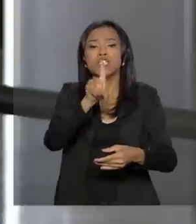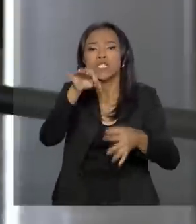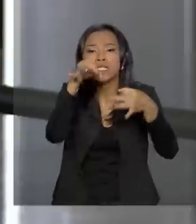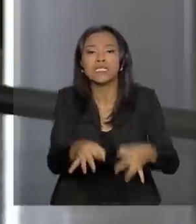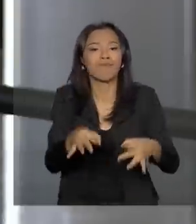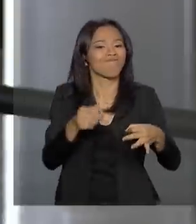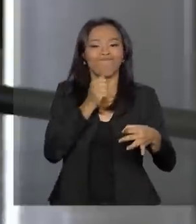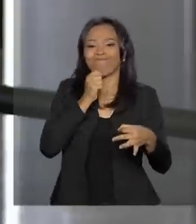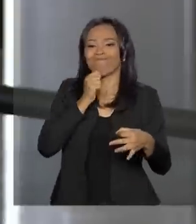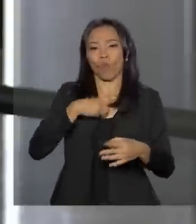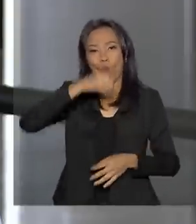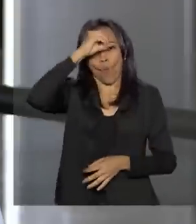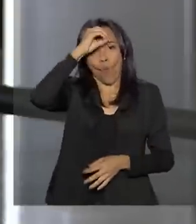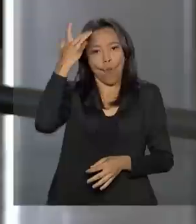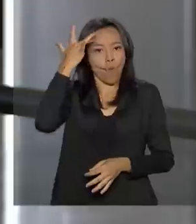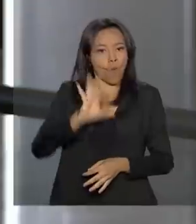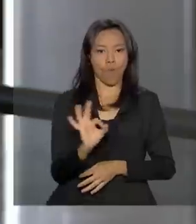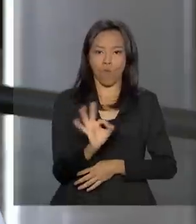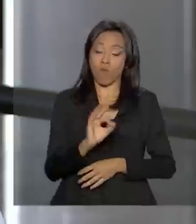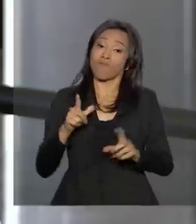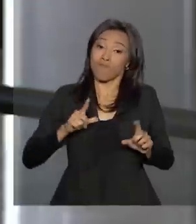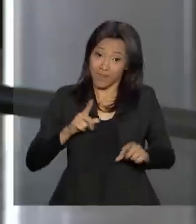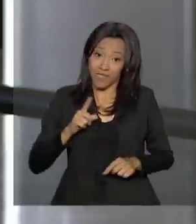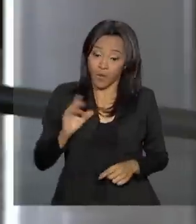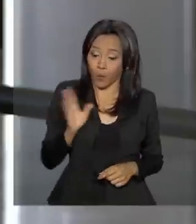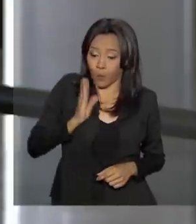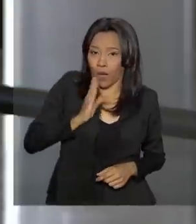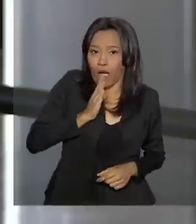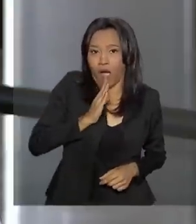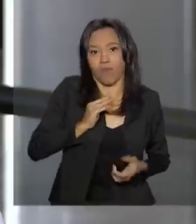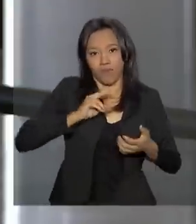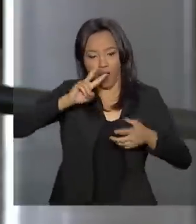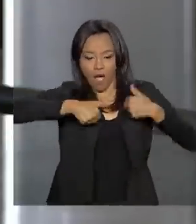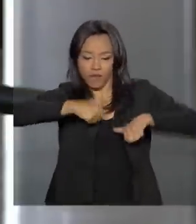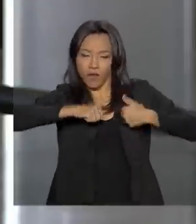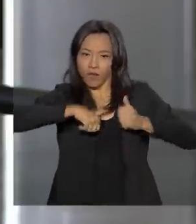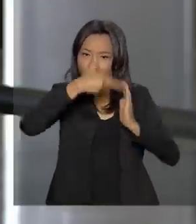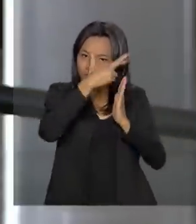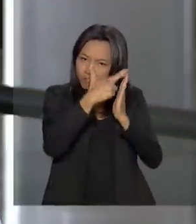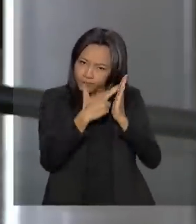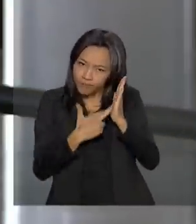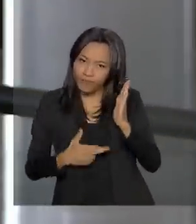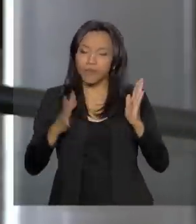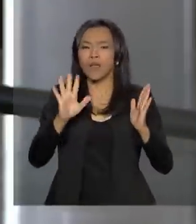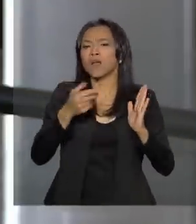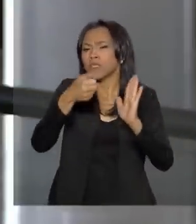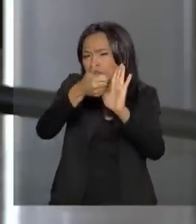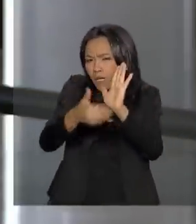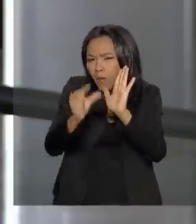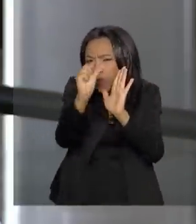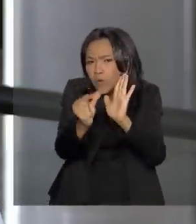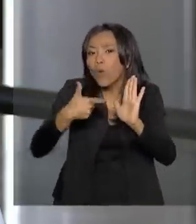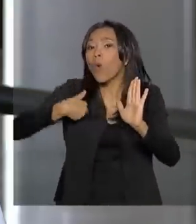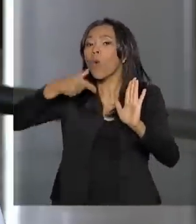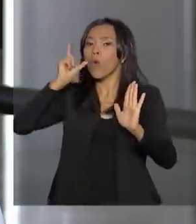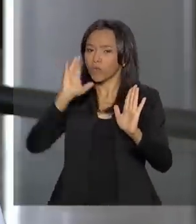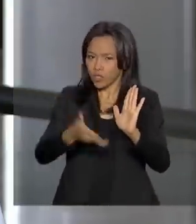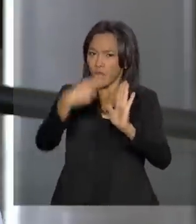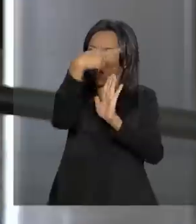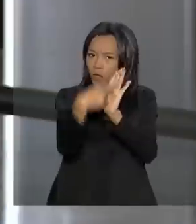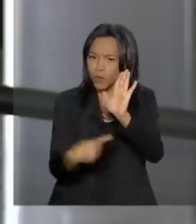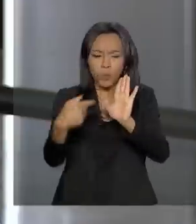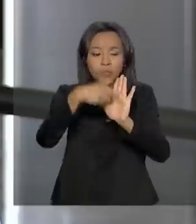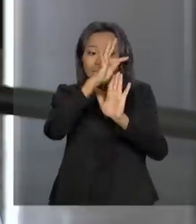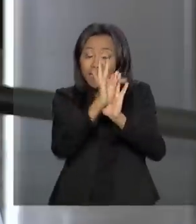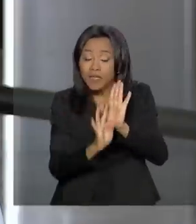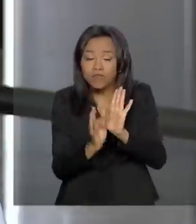acontecer, mas a gente sabe que existe ali uma pressa por essa análise. Falando um pouquinho sobre o relatório que foi lido ontem, o texto trouxe